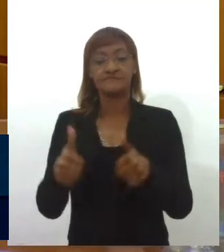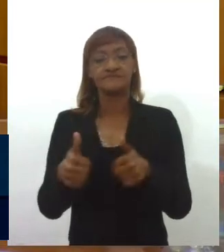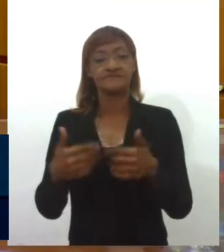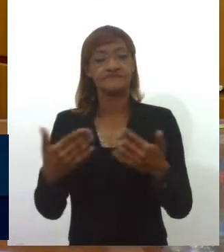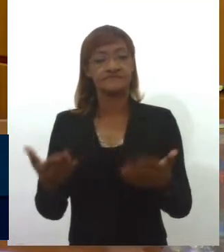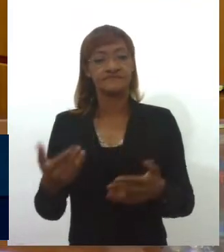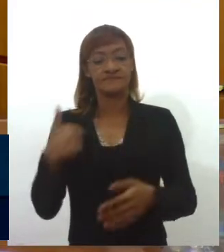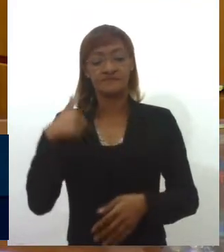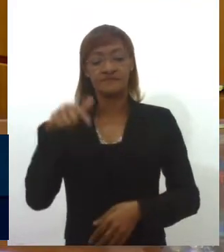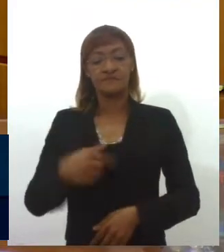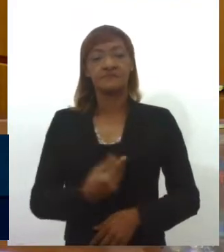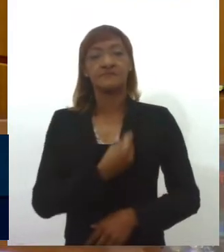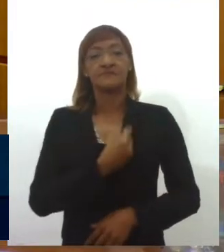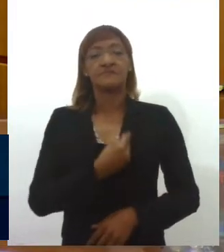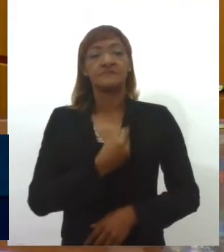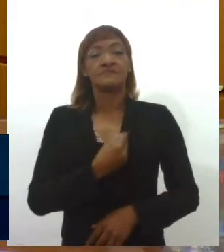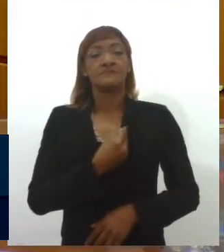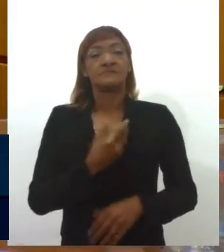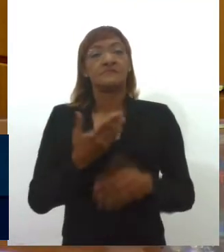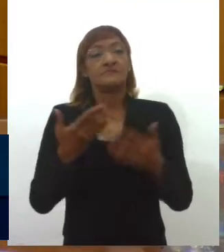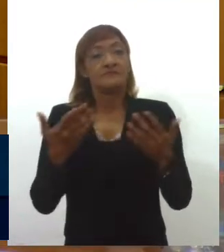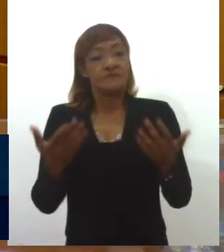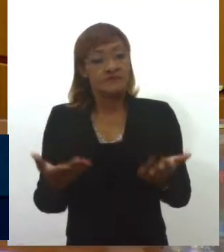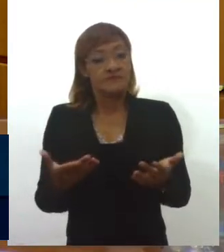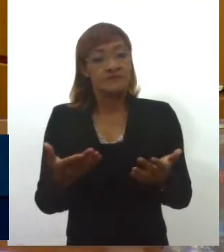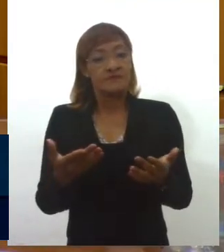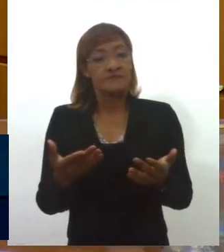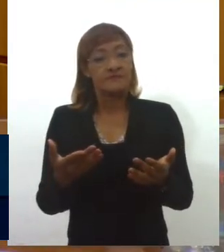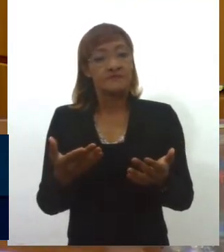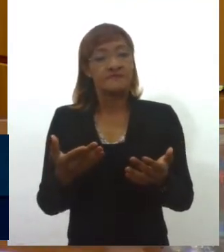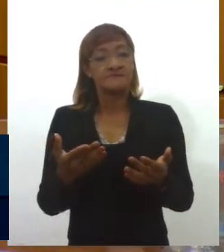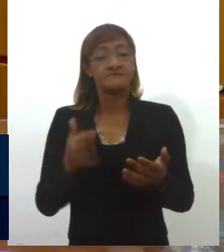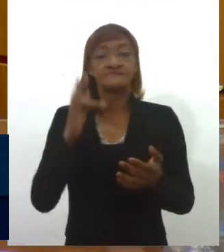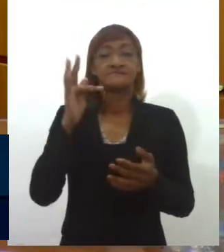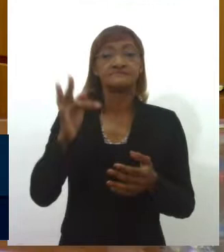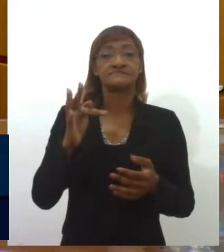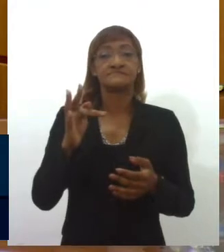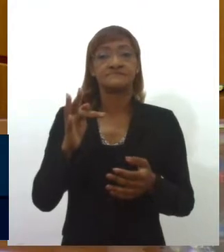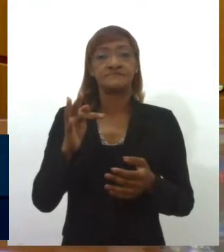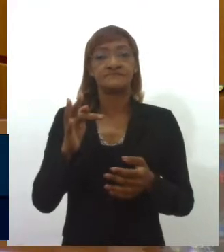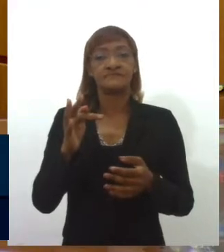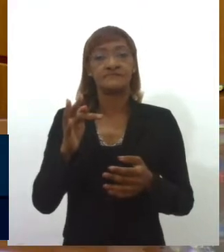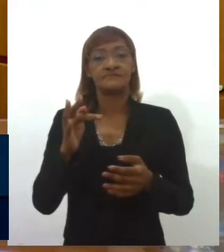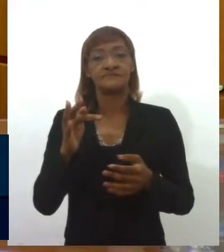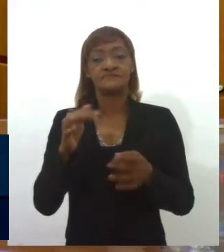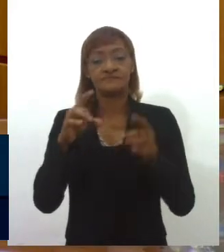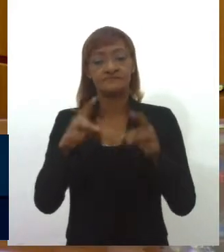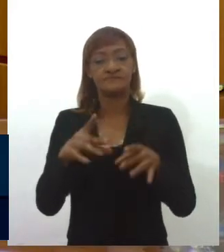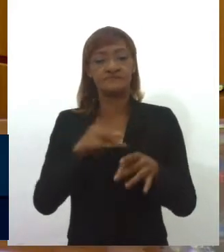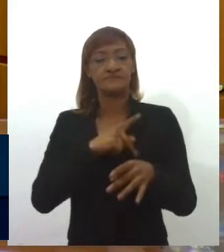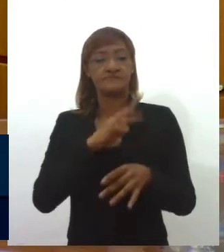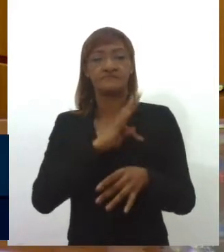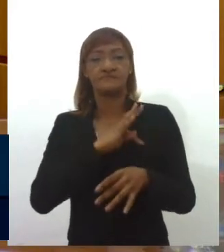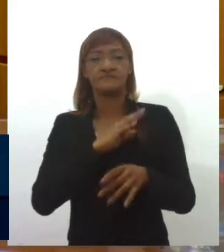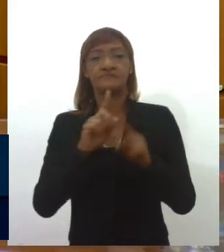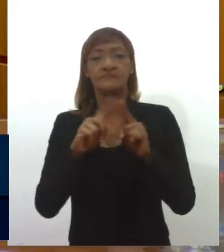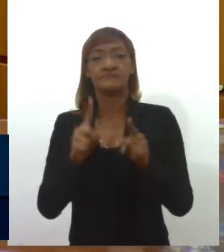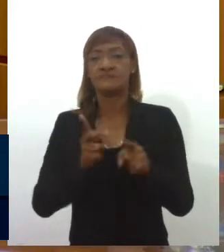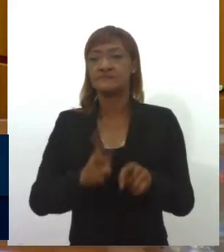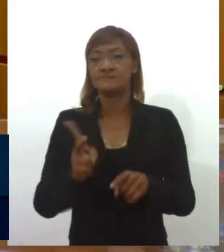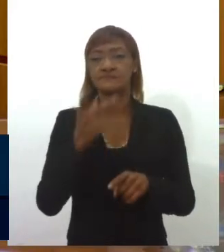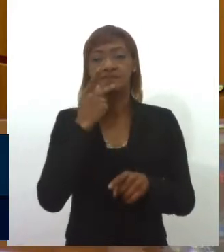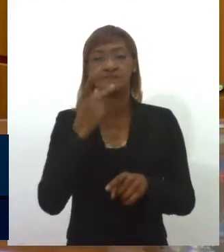aqui, e mesmo que se algum dia estiver fora do PT, nunca deixaremos de registrar a importância